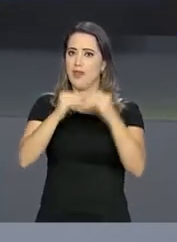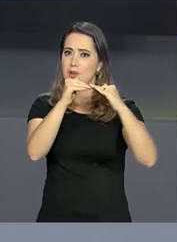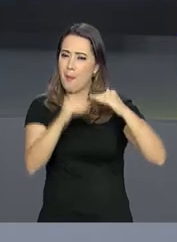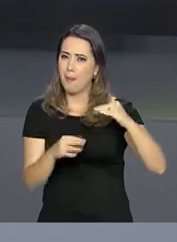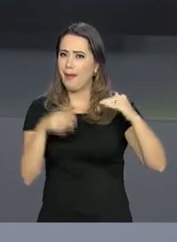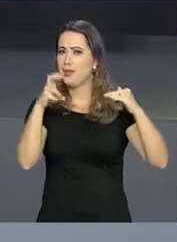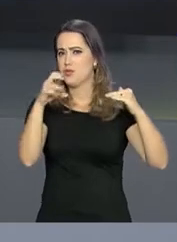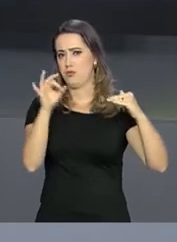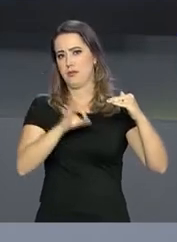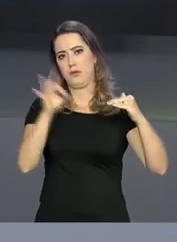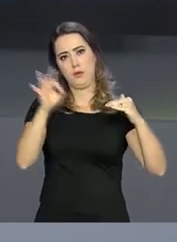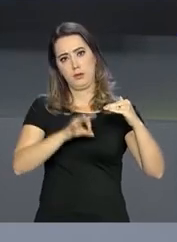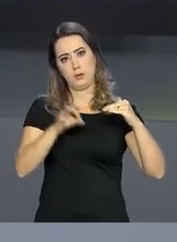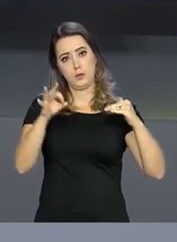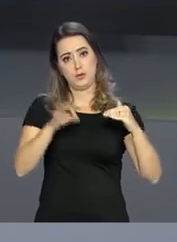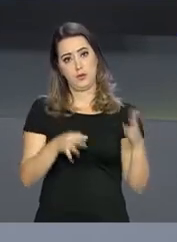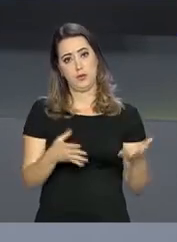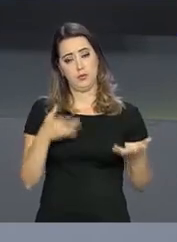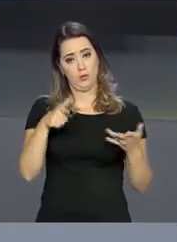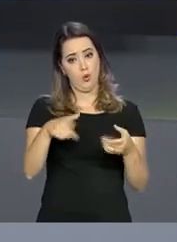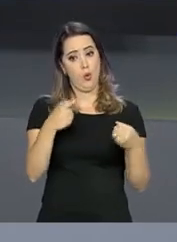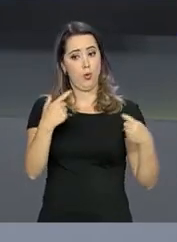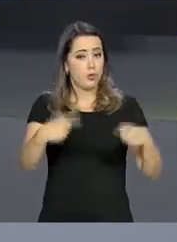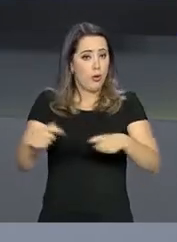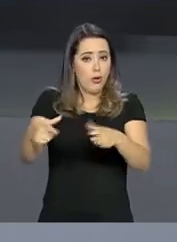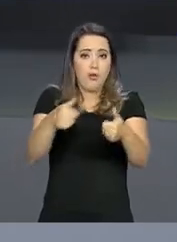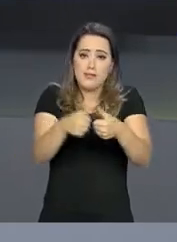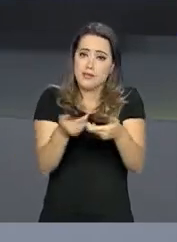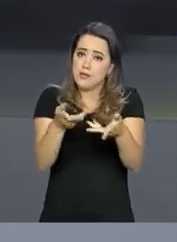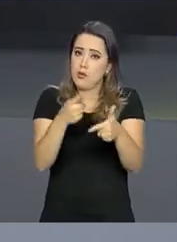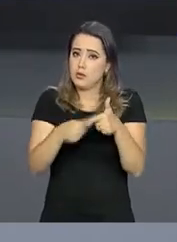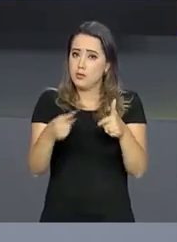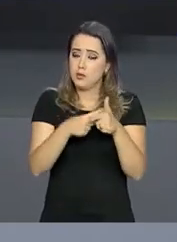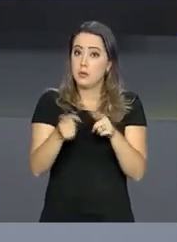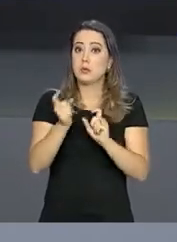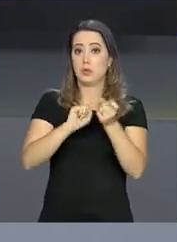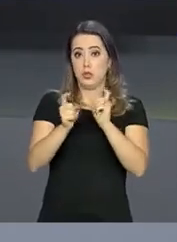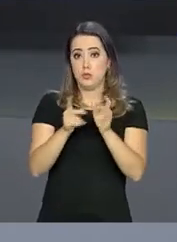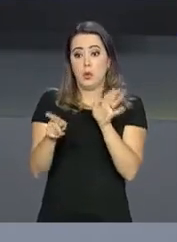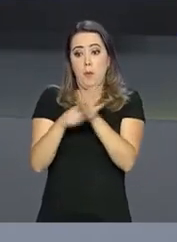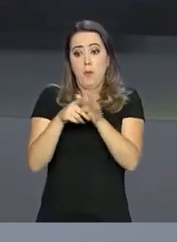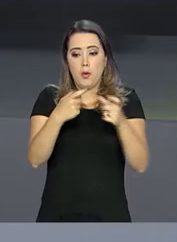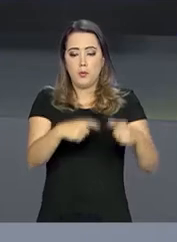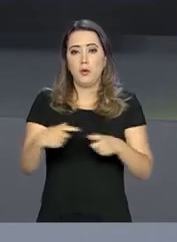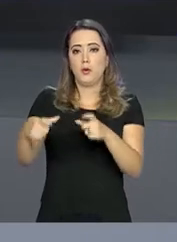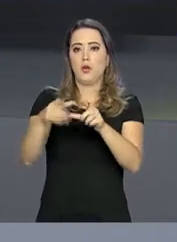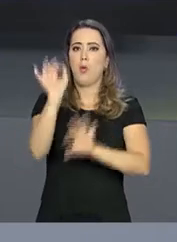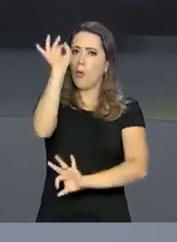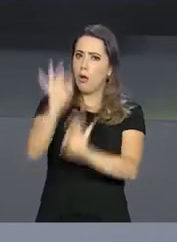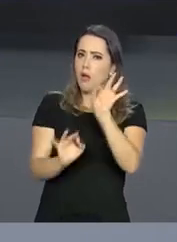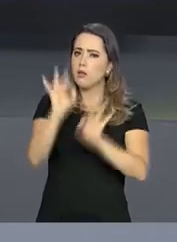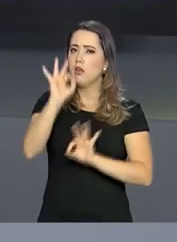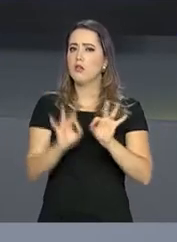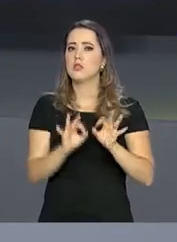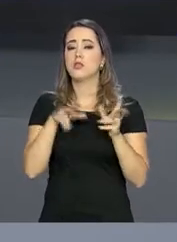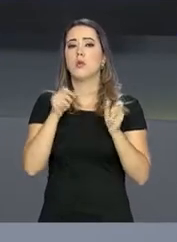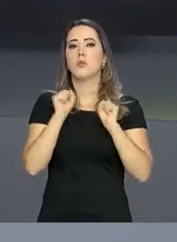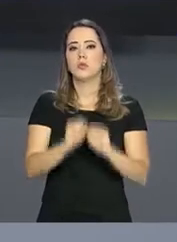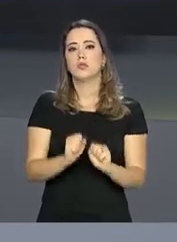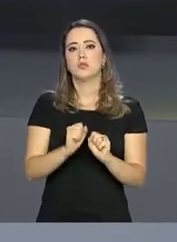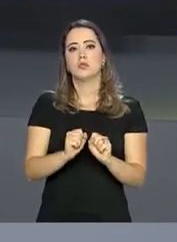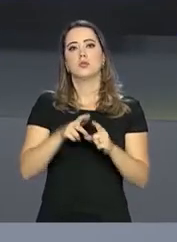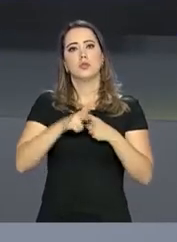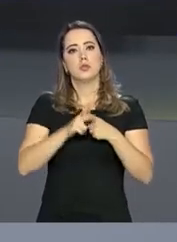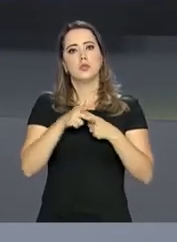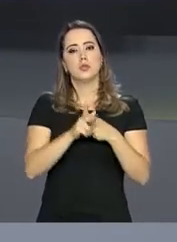orientação para os estados e municípios que estão nesta situação é que os gestores locais organizem suas redes, inclusive com a possibilidade